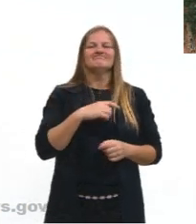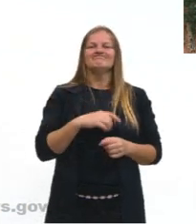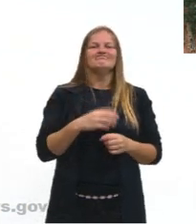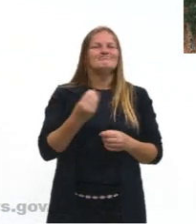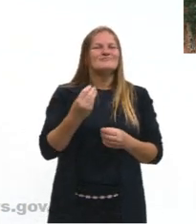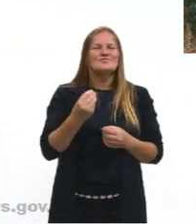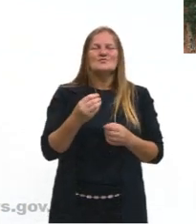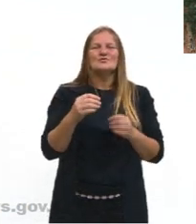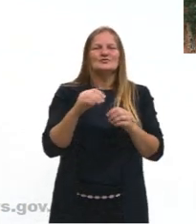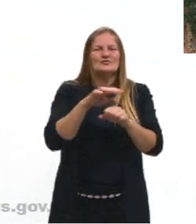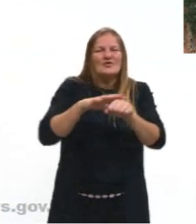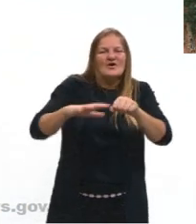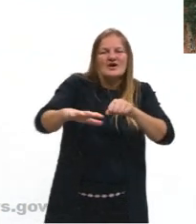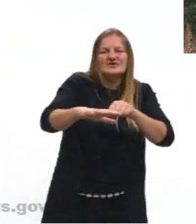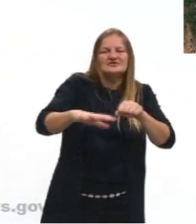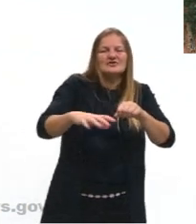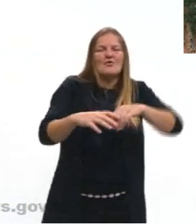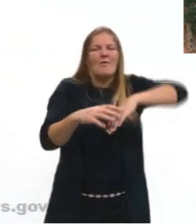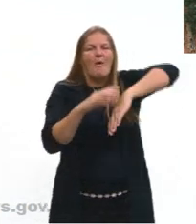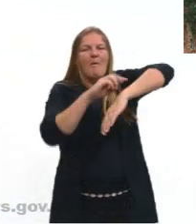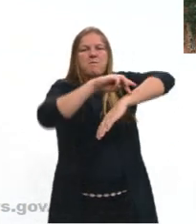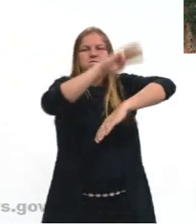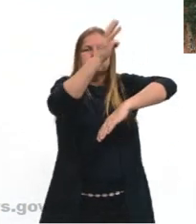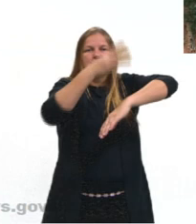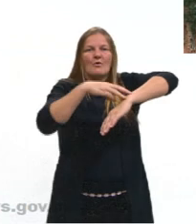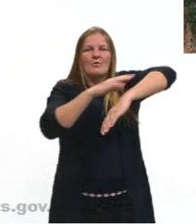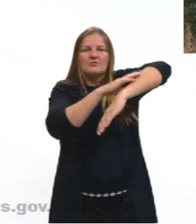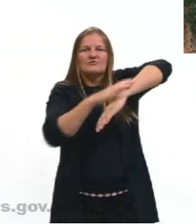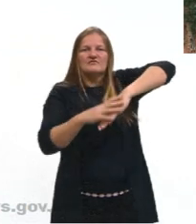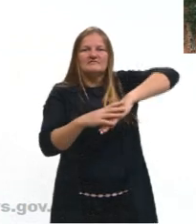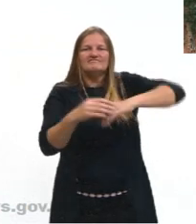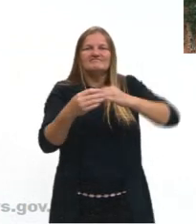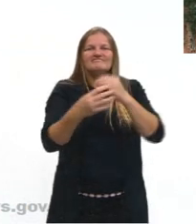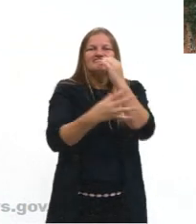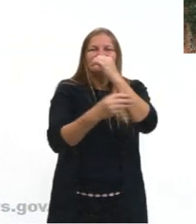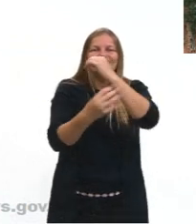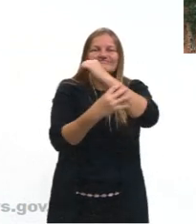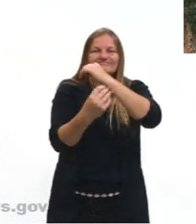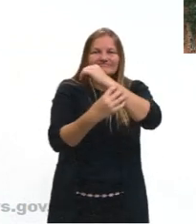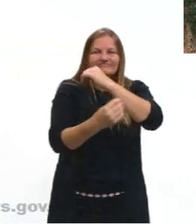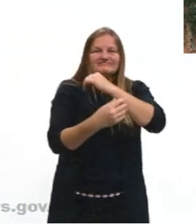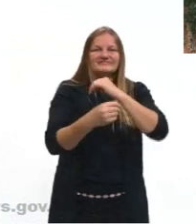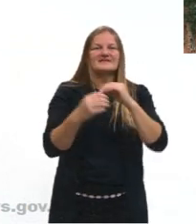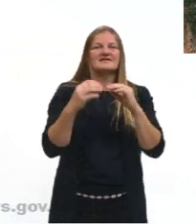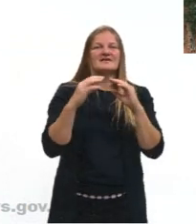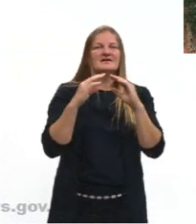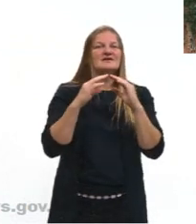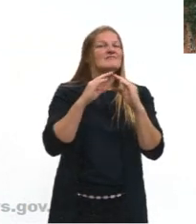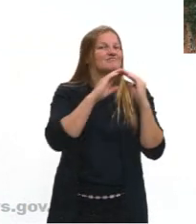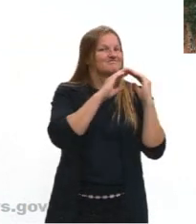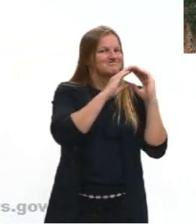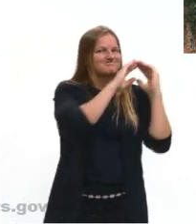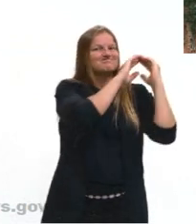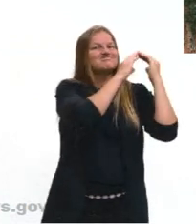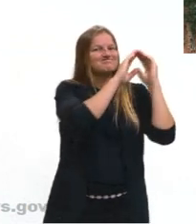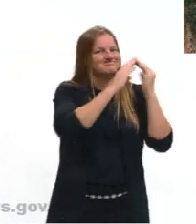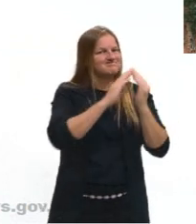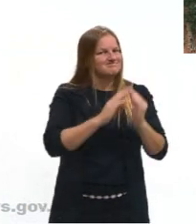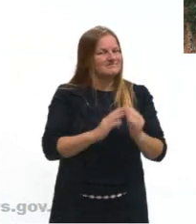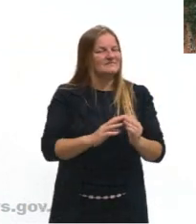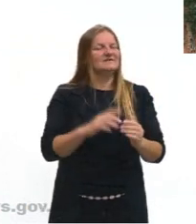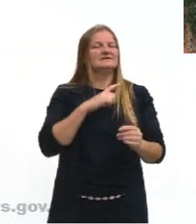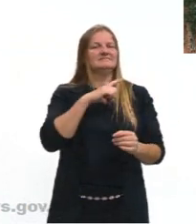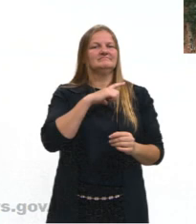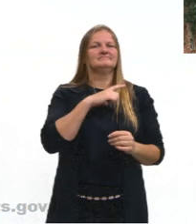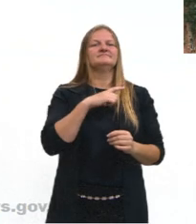zonas aí de morro, Zonas mais periféricas, né? E aí, então, são onde as pessoas com menos recursos